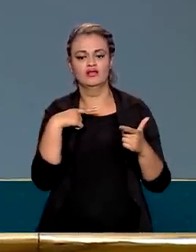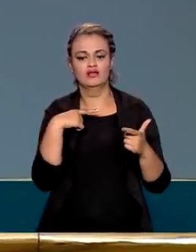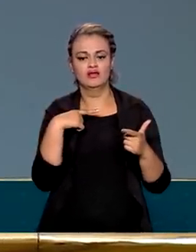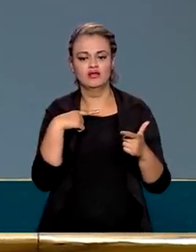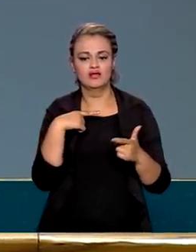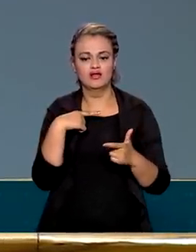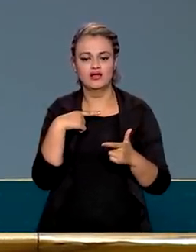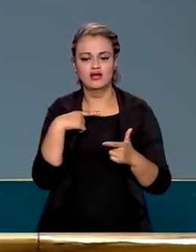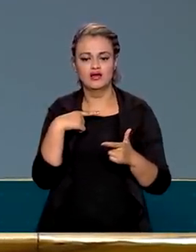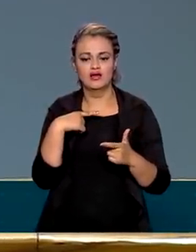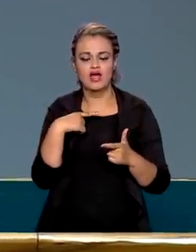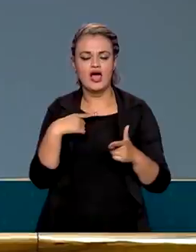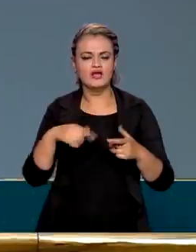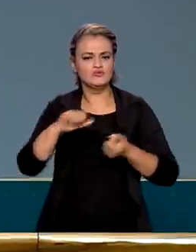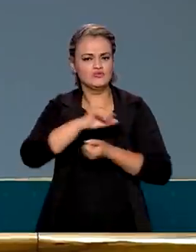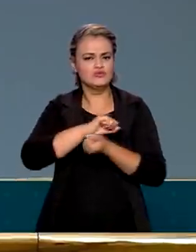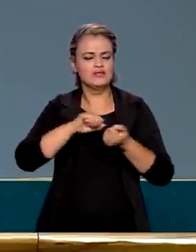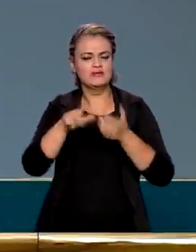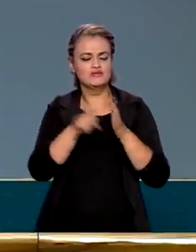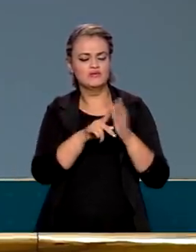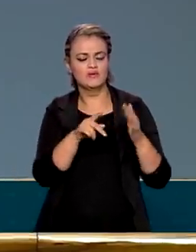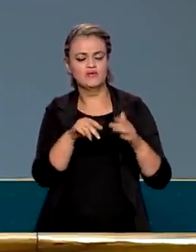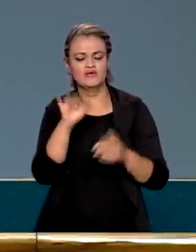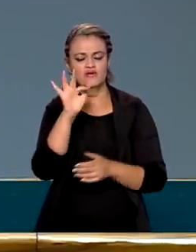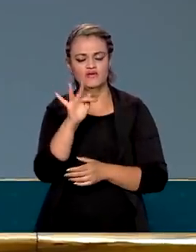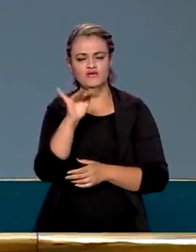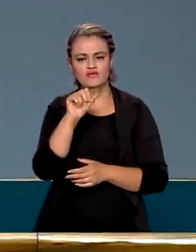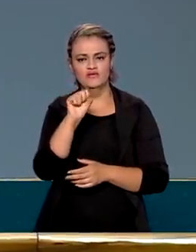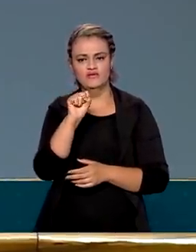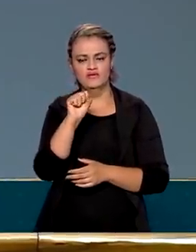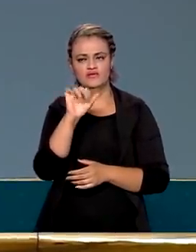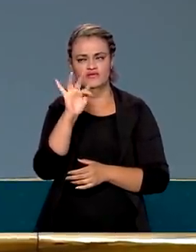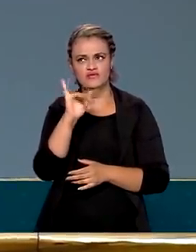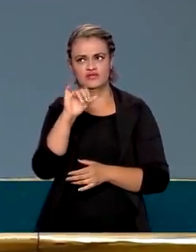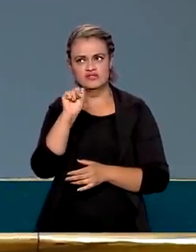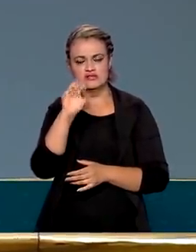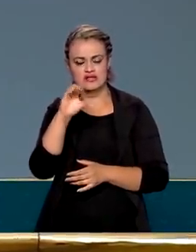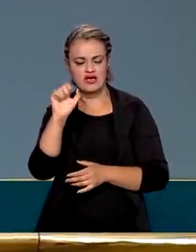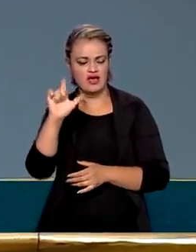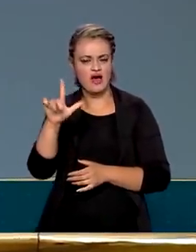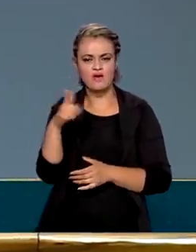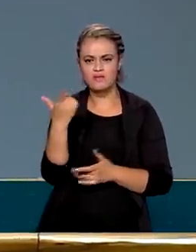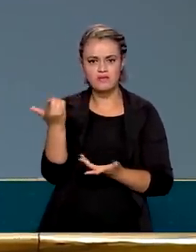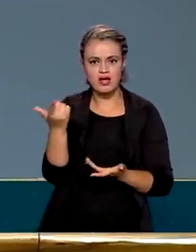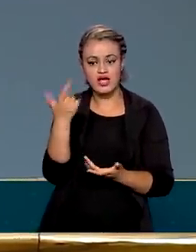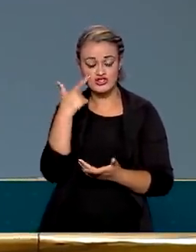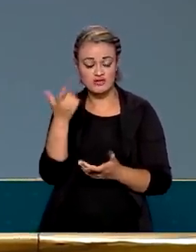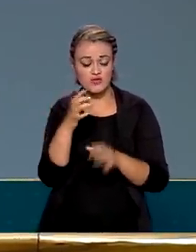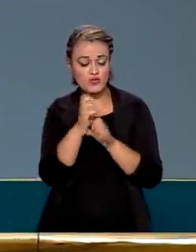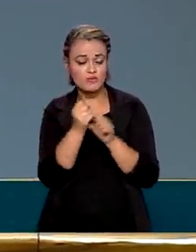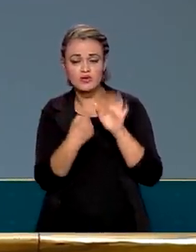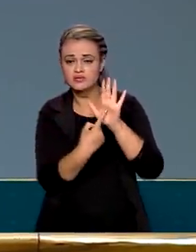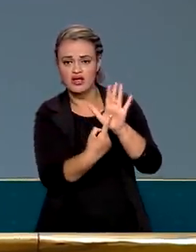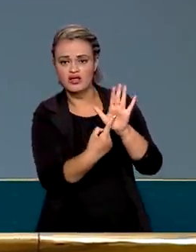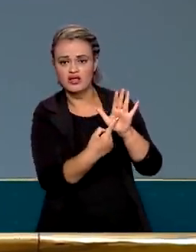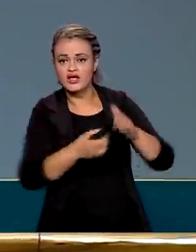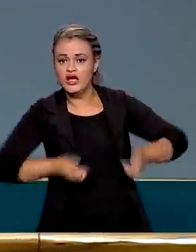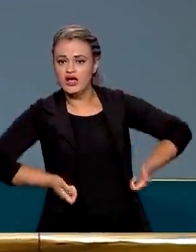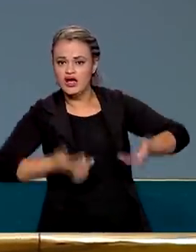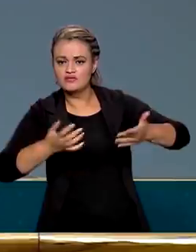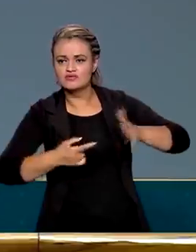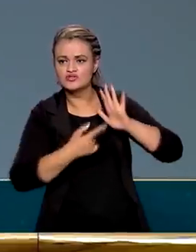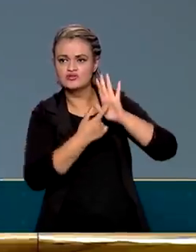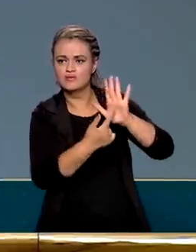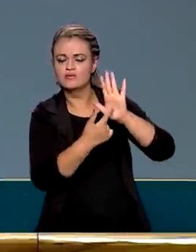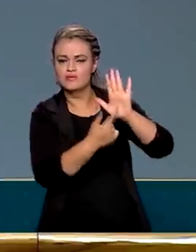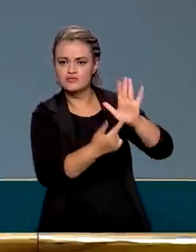ameaçar qualquer sustentabilidade fiscal. Vocês vão ver os números, os números vão revelar, os números vão mostrar o que está acontecendo com as despesas, com o déficit,